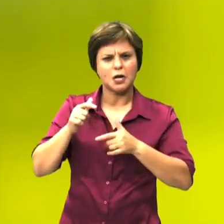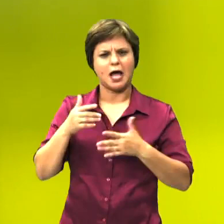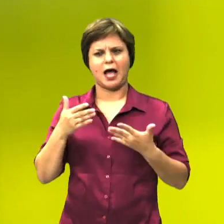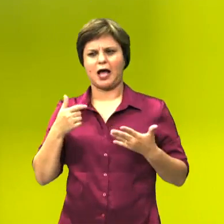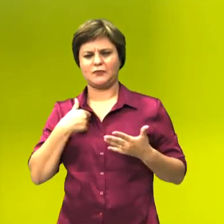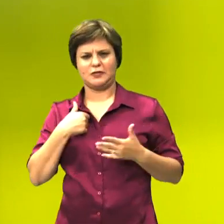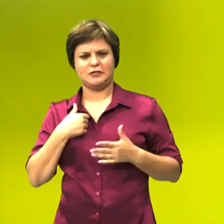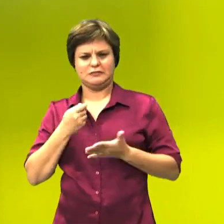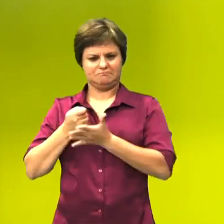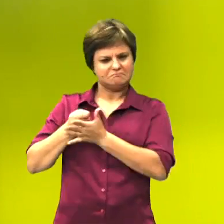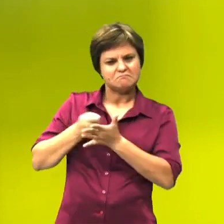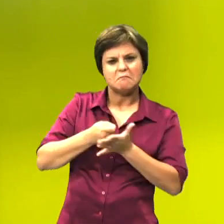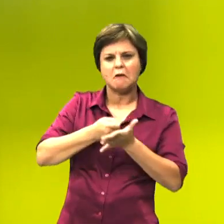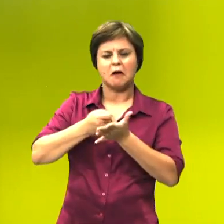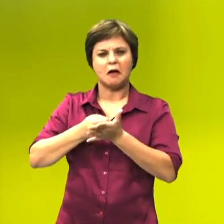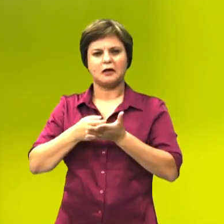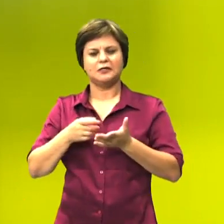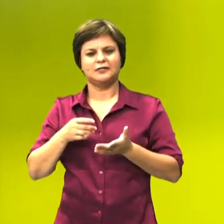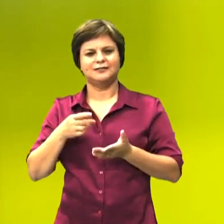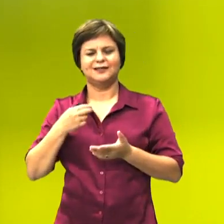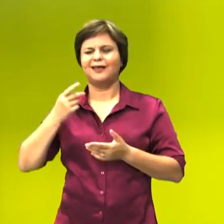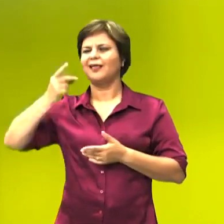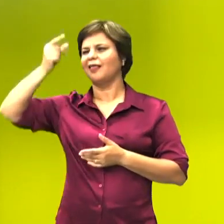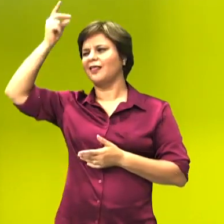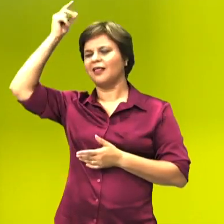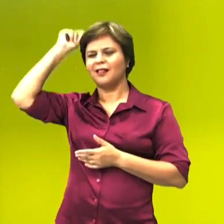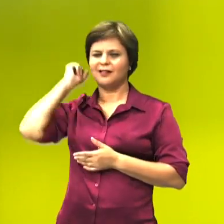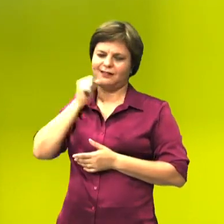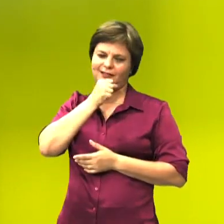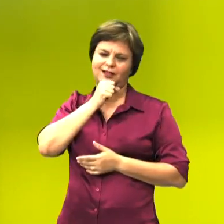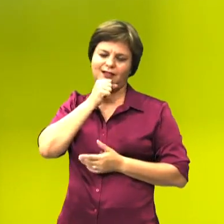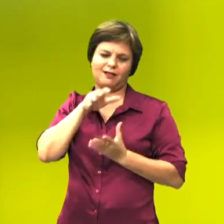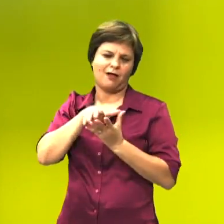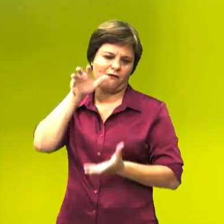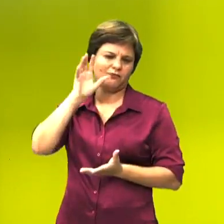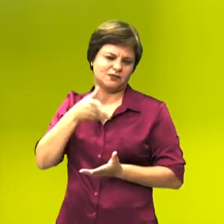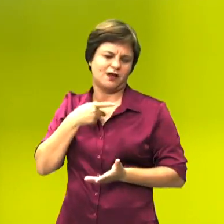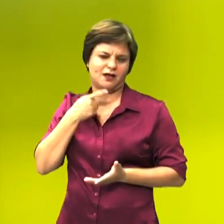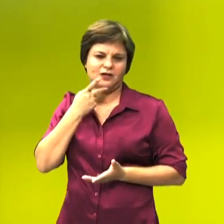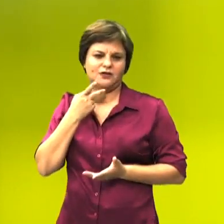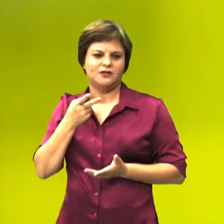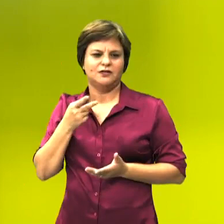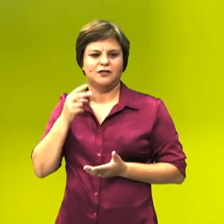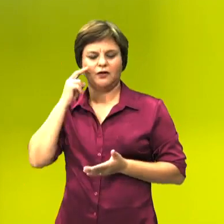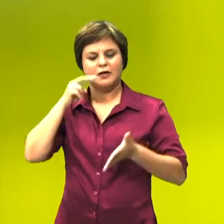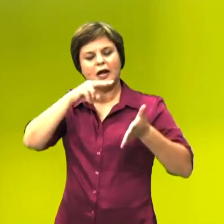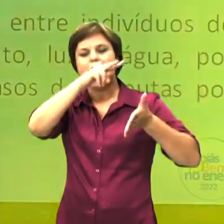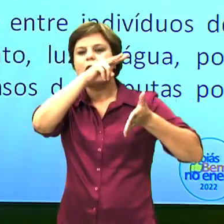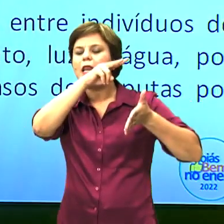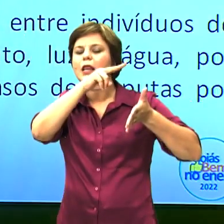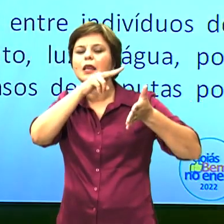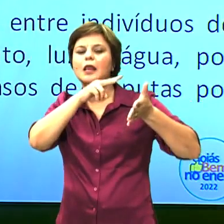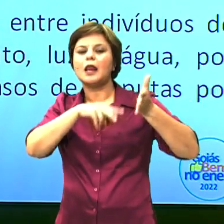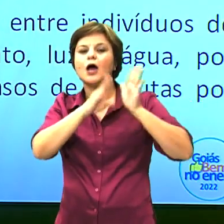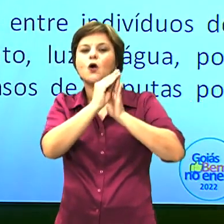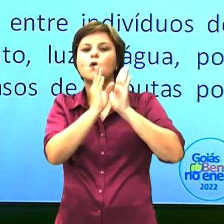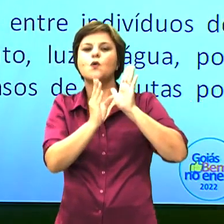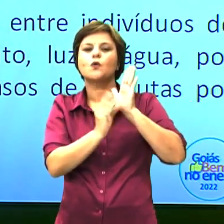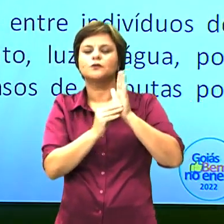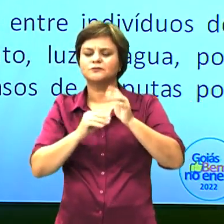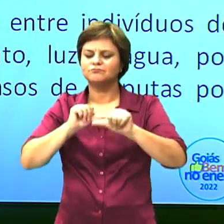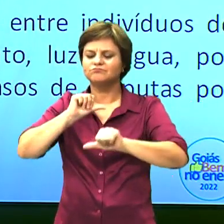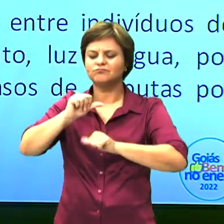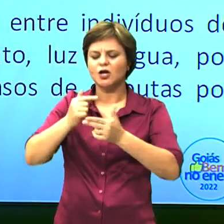aquele professor que é das antigas, como a gente diz, eu ia ler todo esse conteúdo de relações